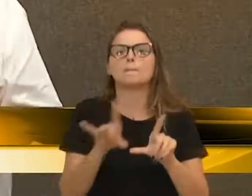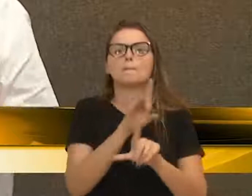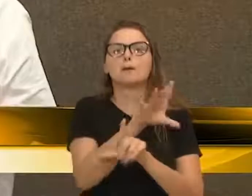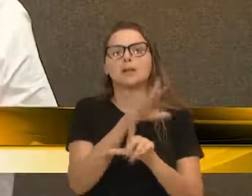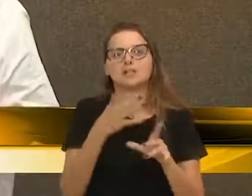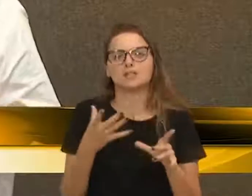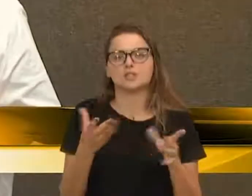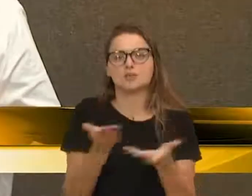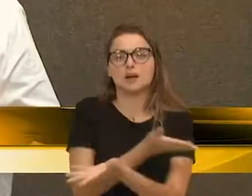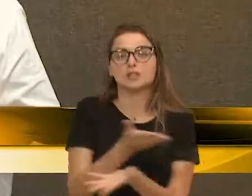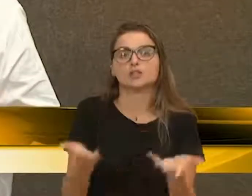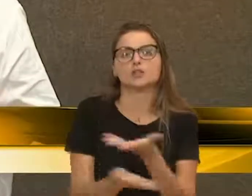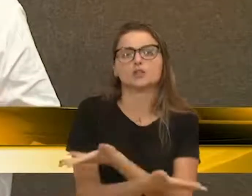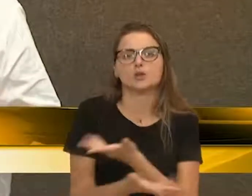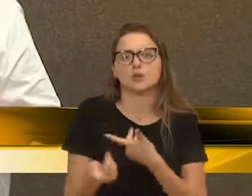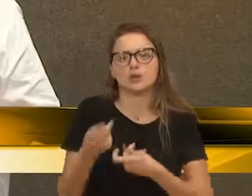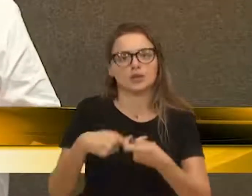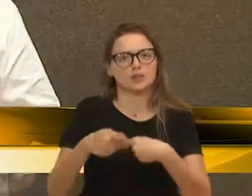inglês ver.